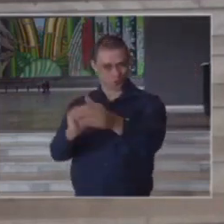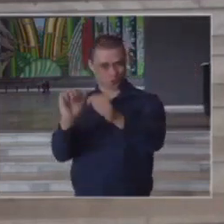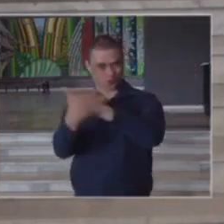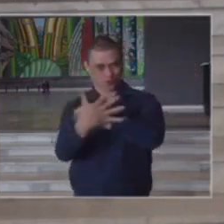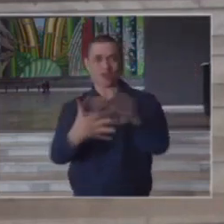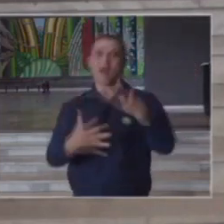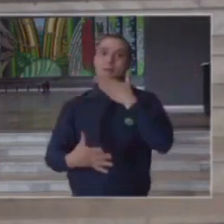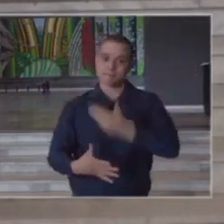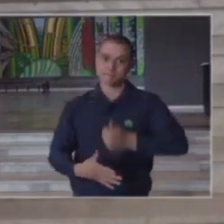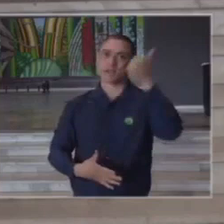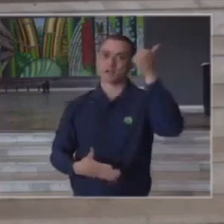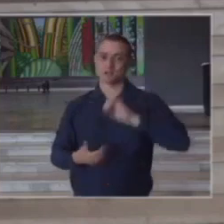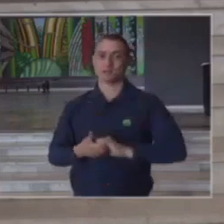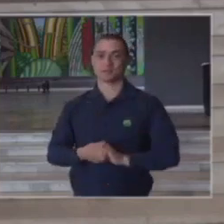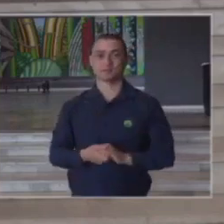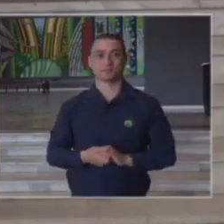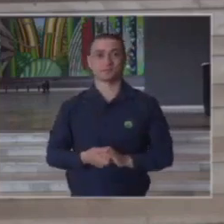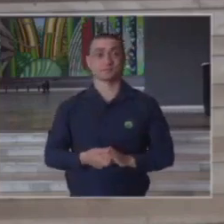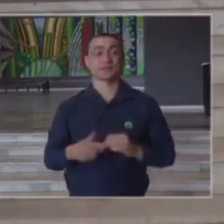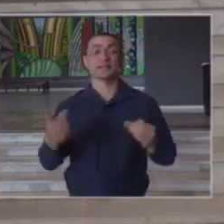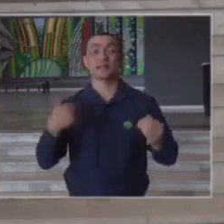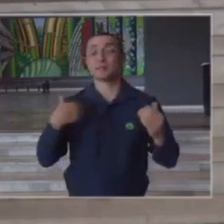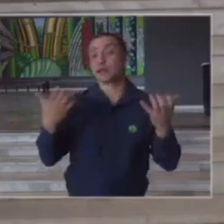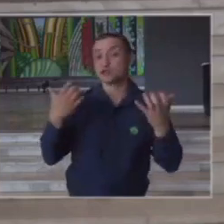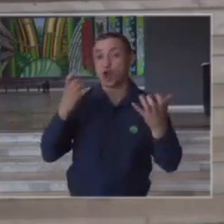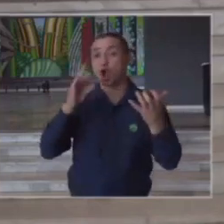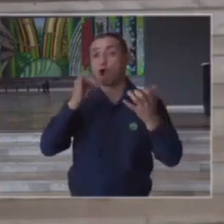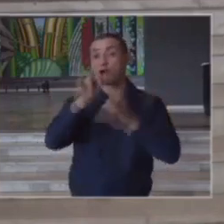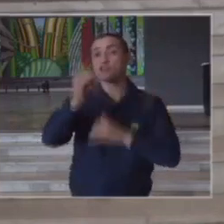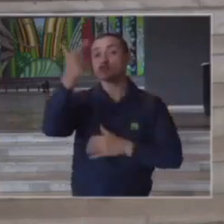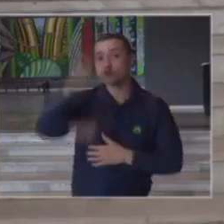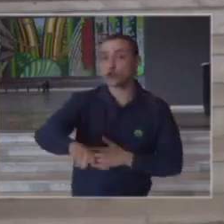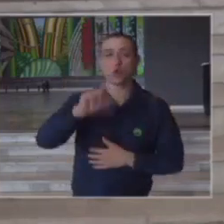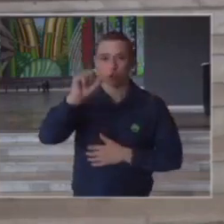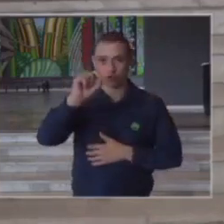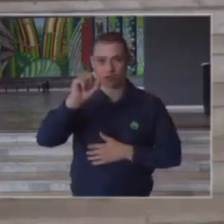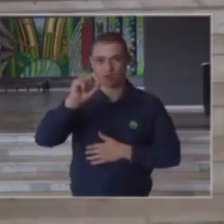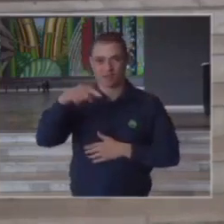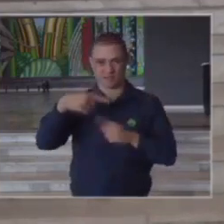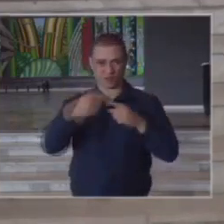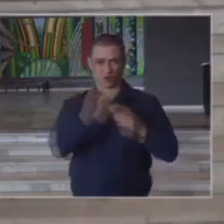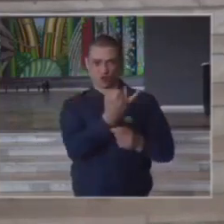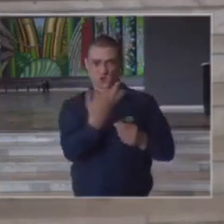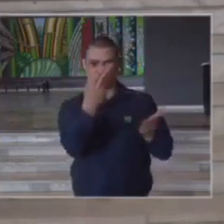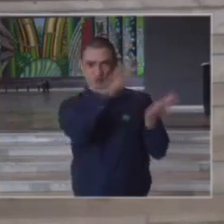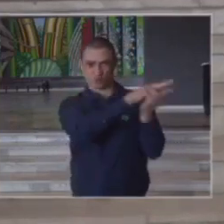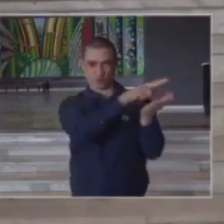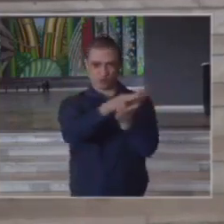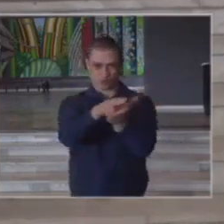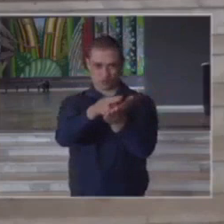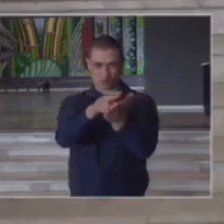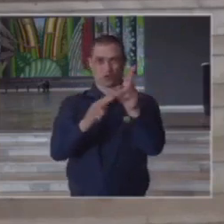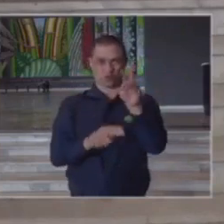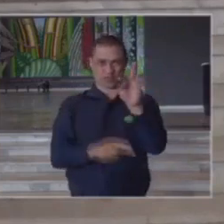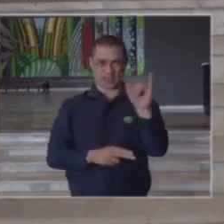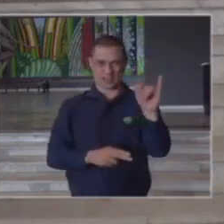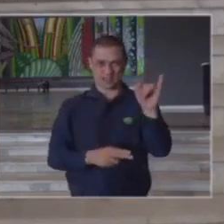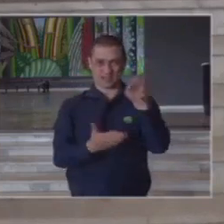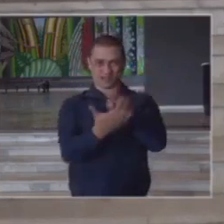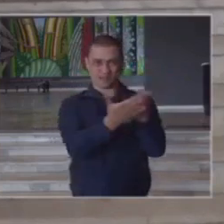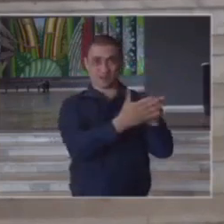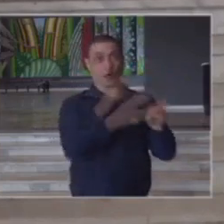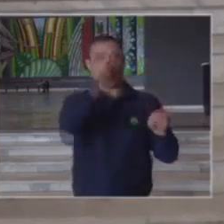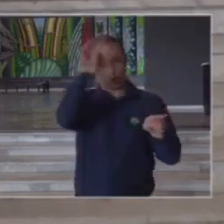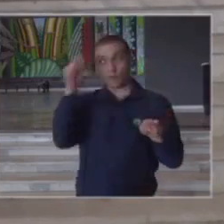epidemia e gostaria de salientar que frente ao número de leitos que o senhor